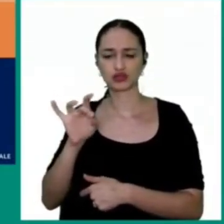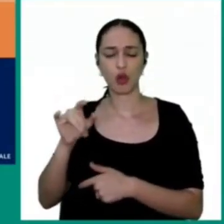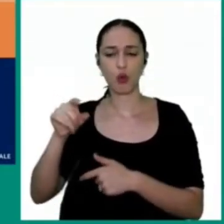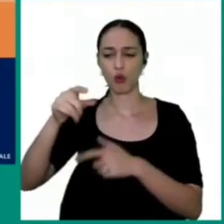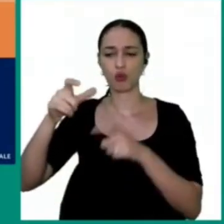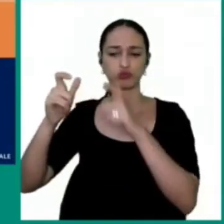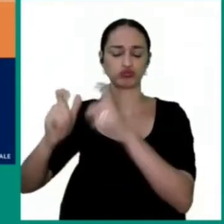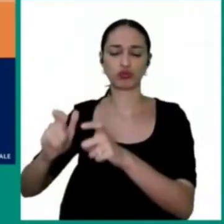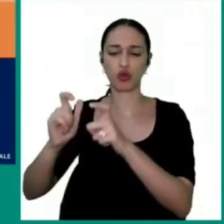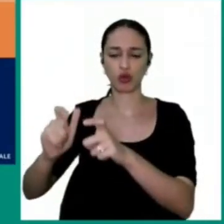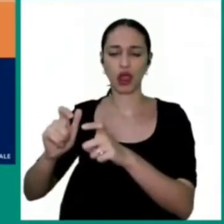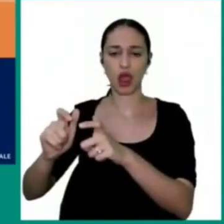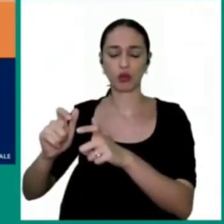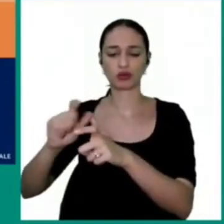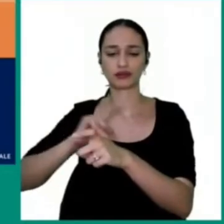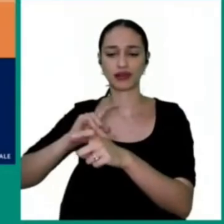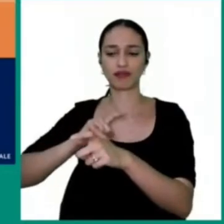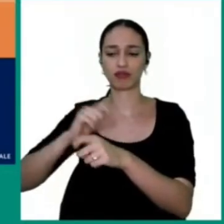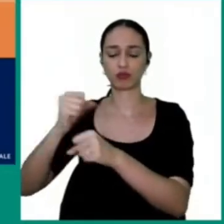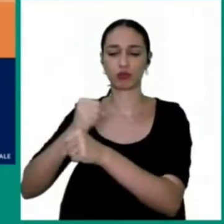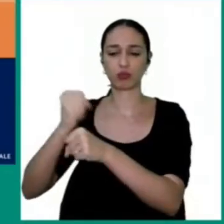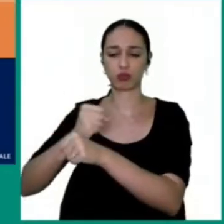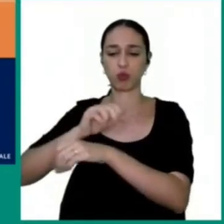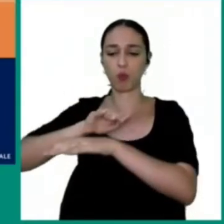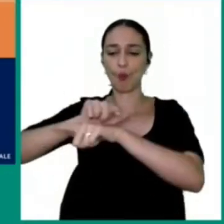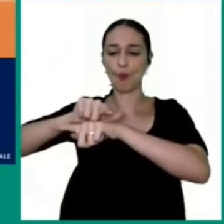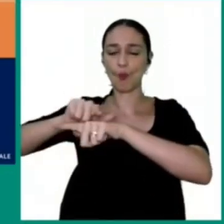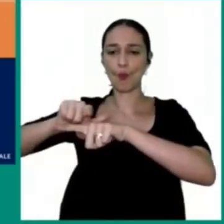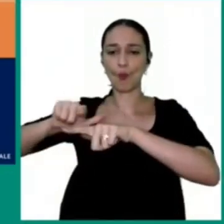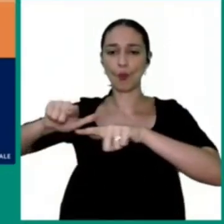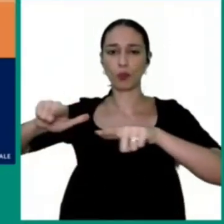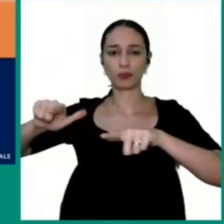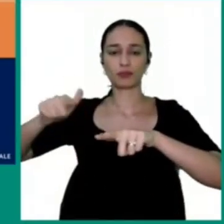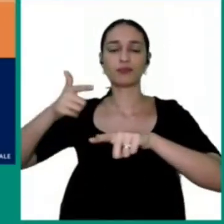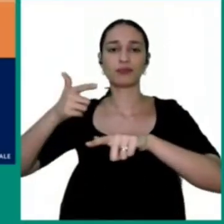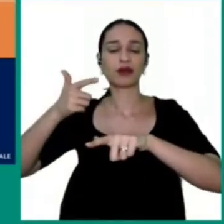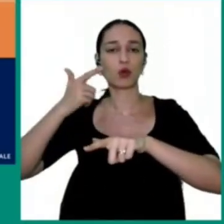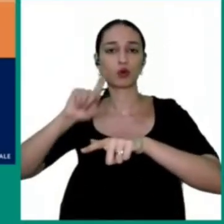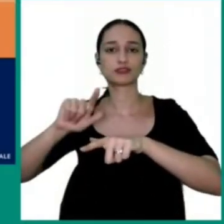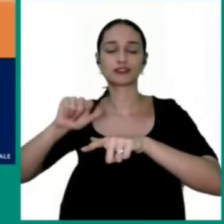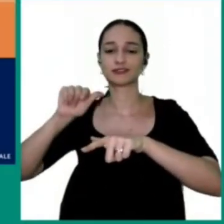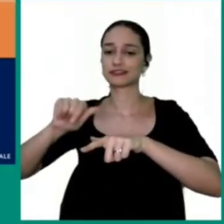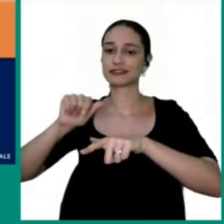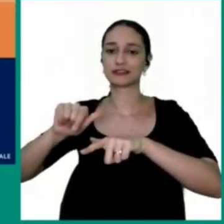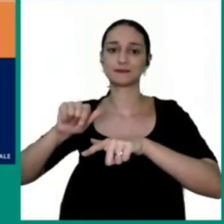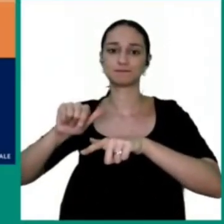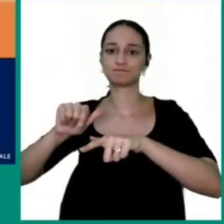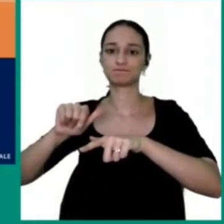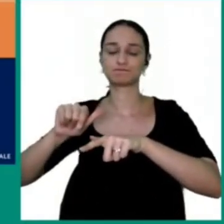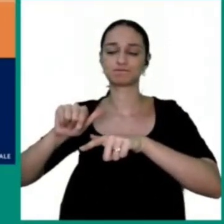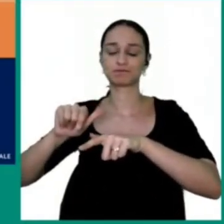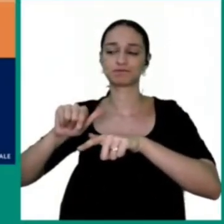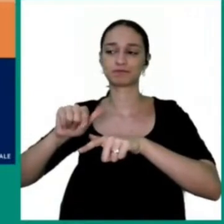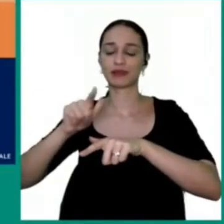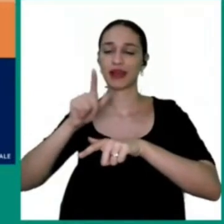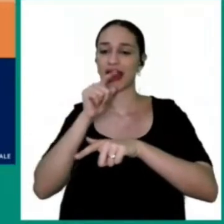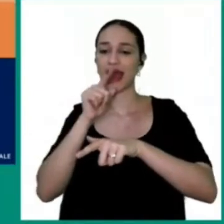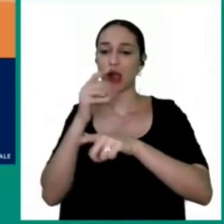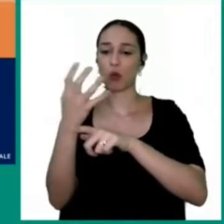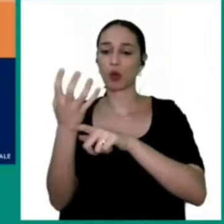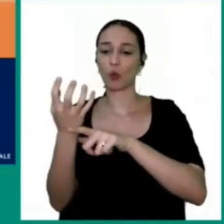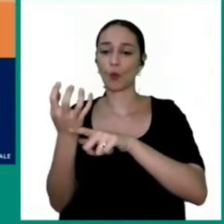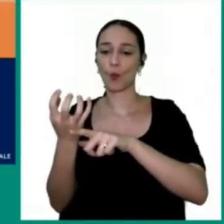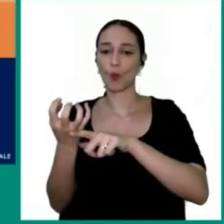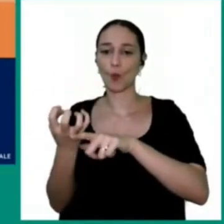A parede dele, lateral Para garantir a estabilidade dele Fazer com que realmente a água Seja drenada